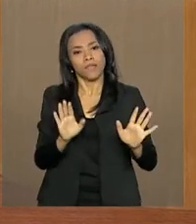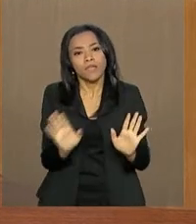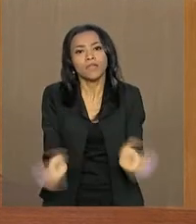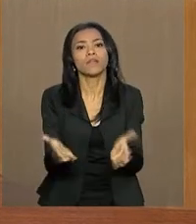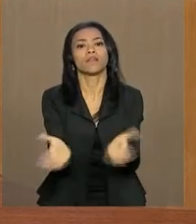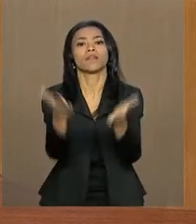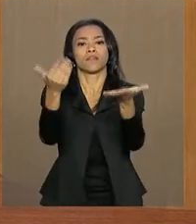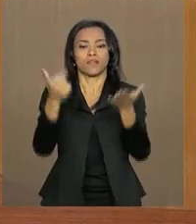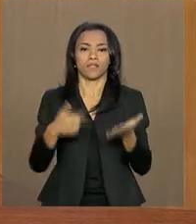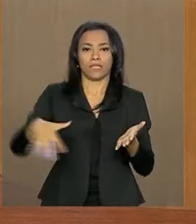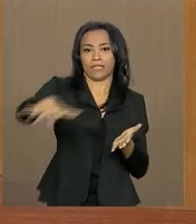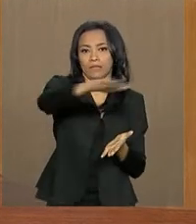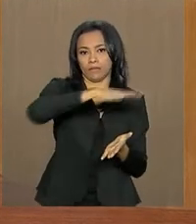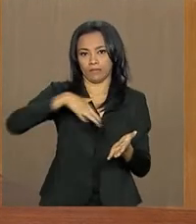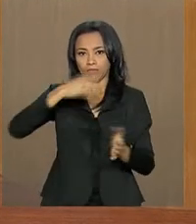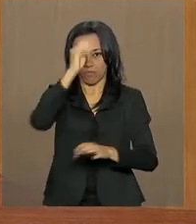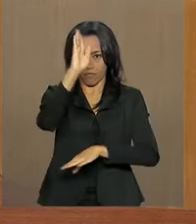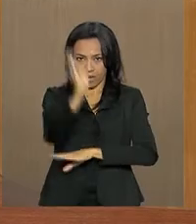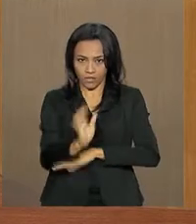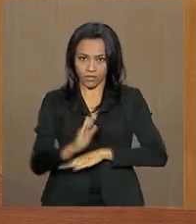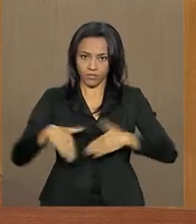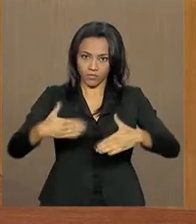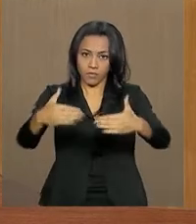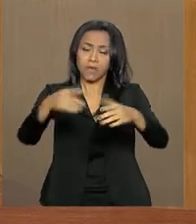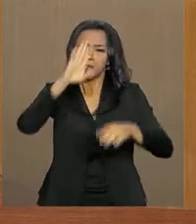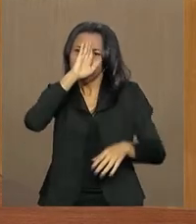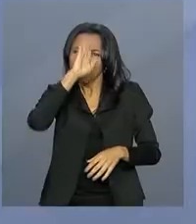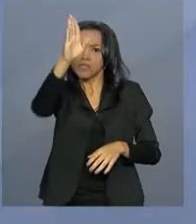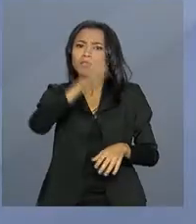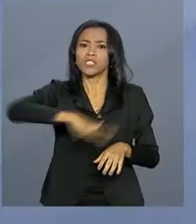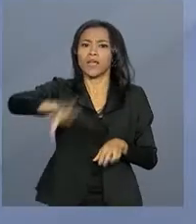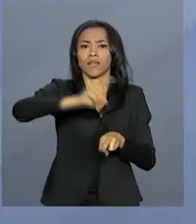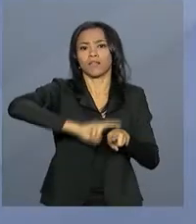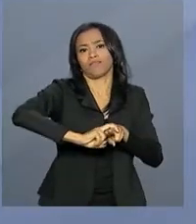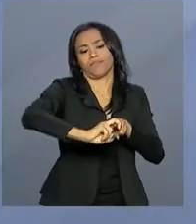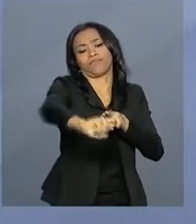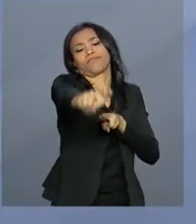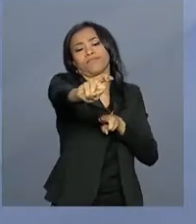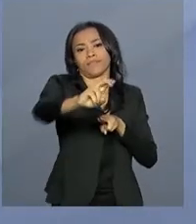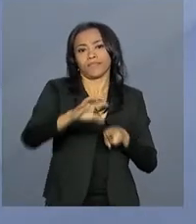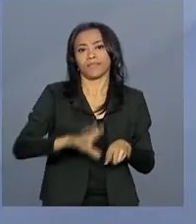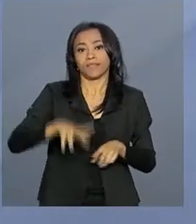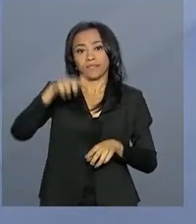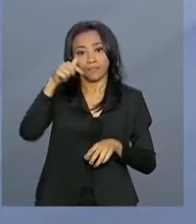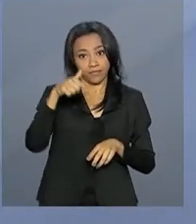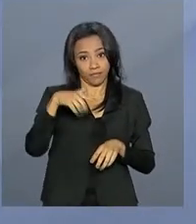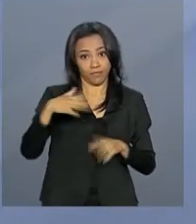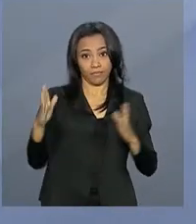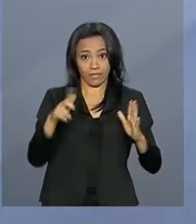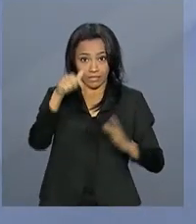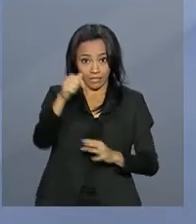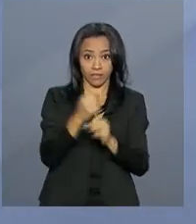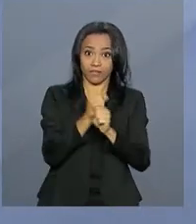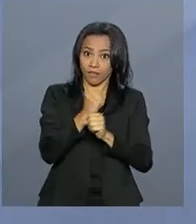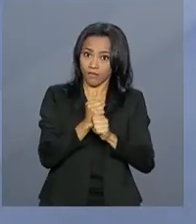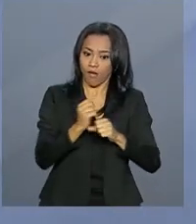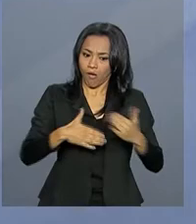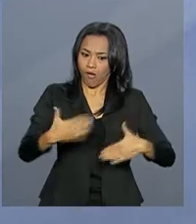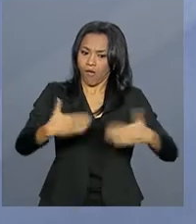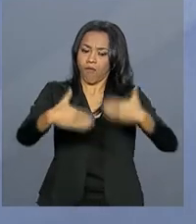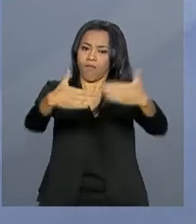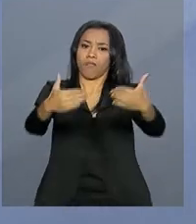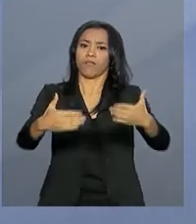principalmente nas ferrovias, em sete anos ultrapassarmos a capacidade de transporte para ferrovia